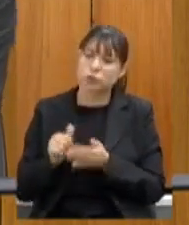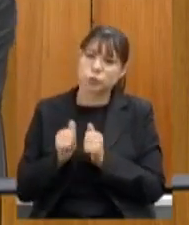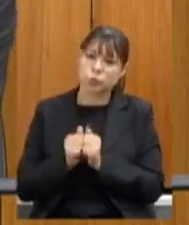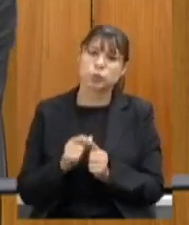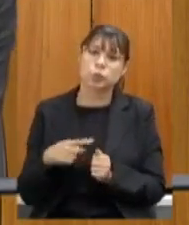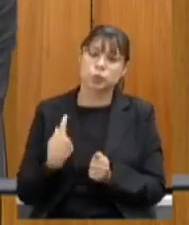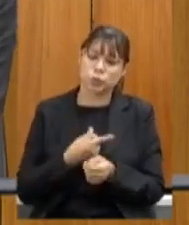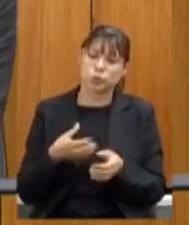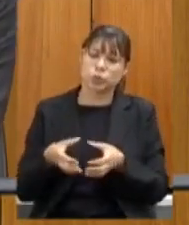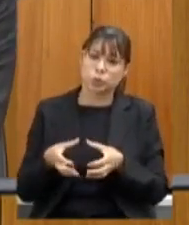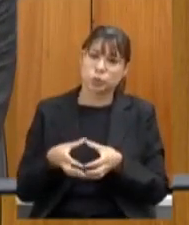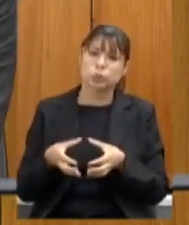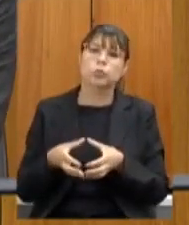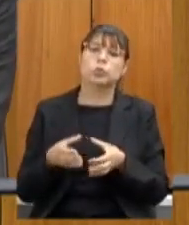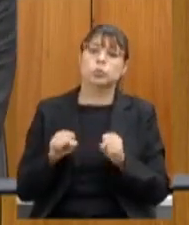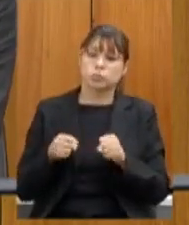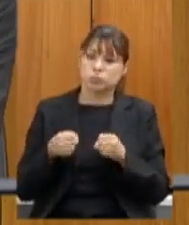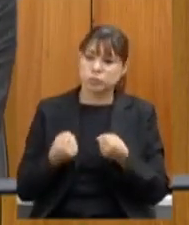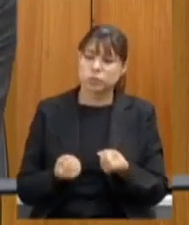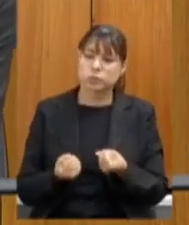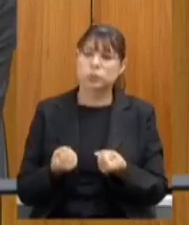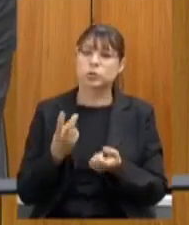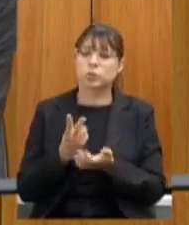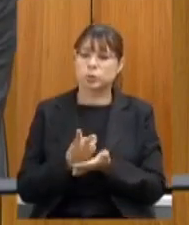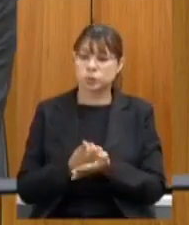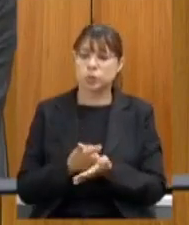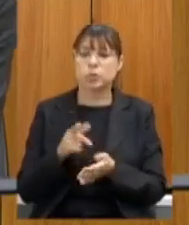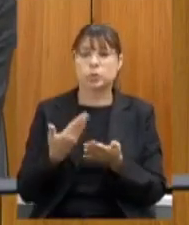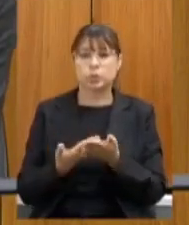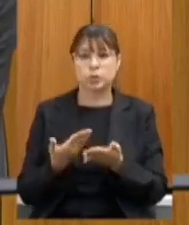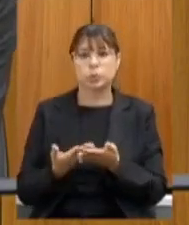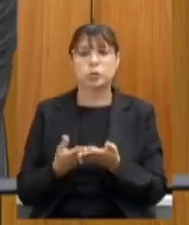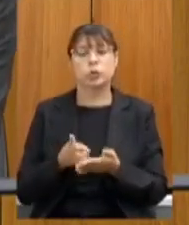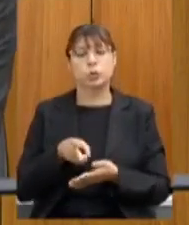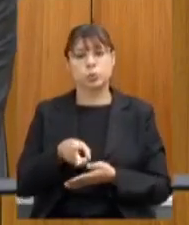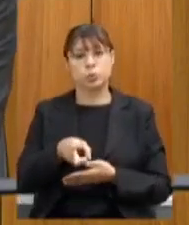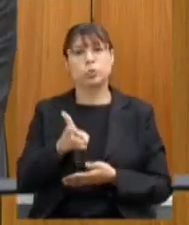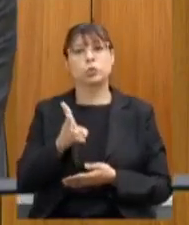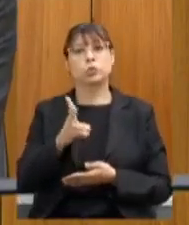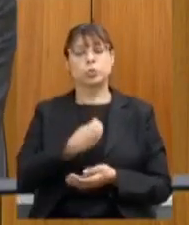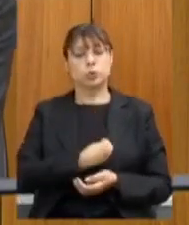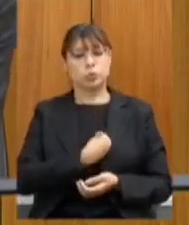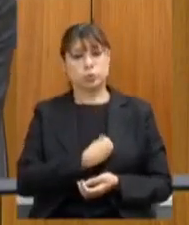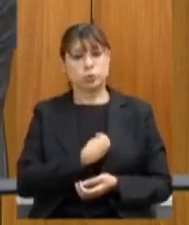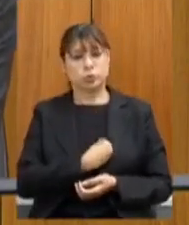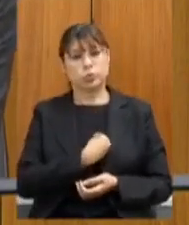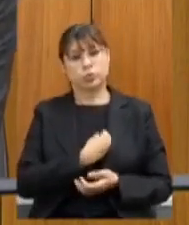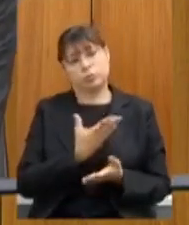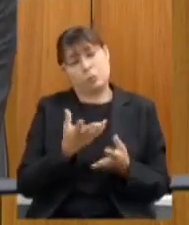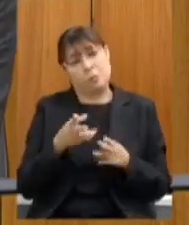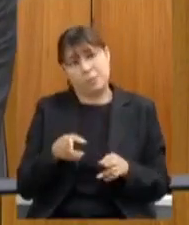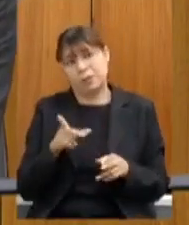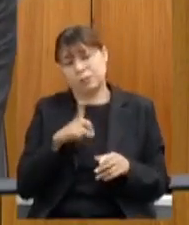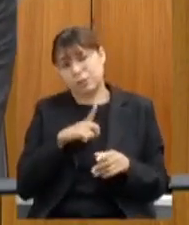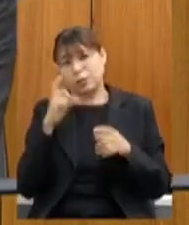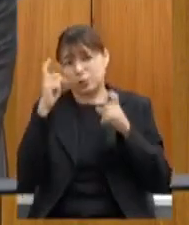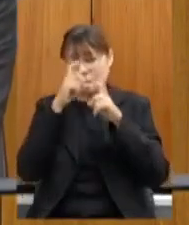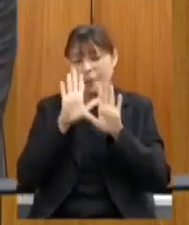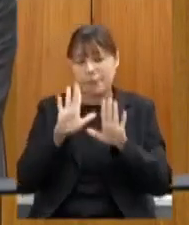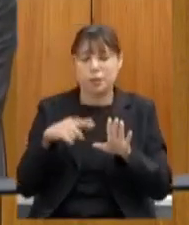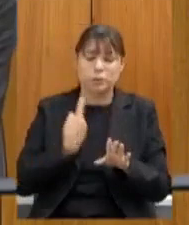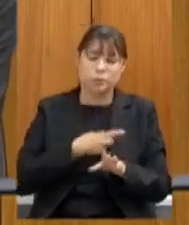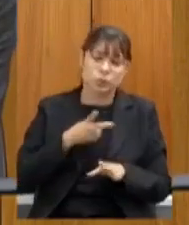junto com a comissão no sentido de permanecer com essas escolas em funcionamento mesmo com tanta debilitação e nós